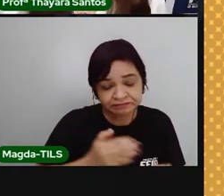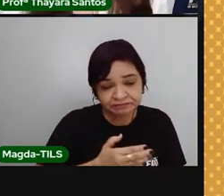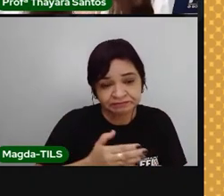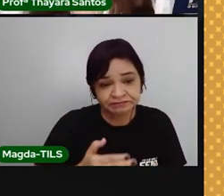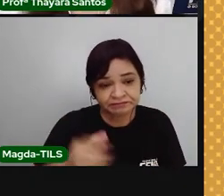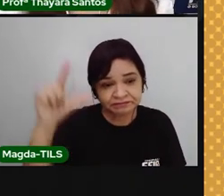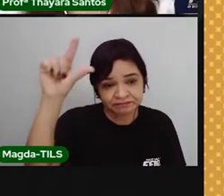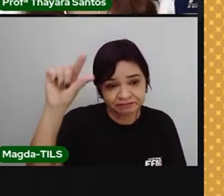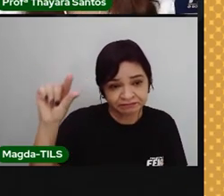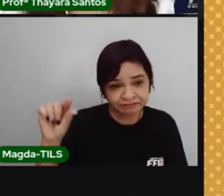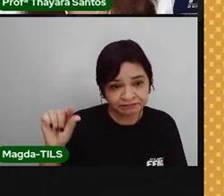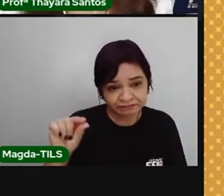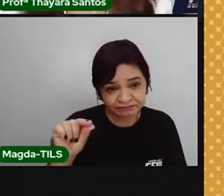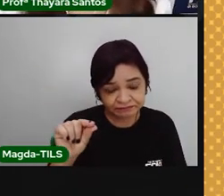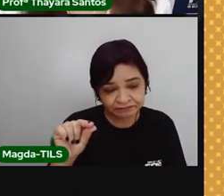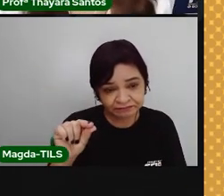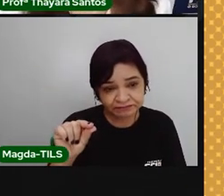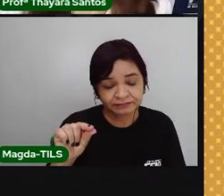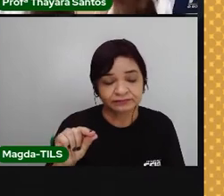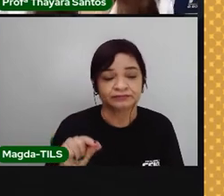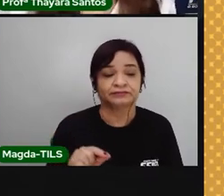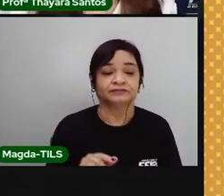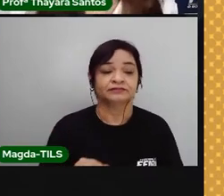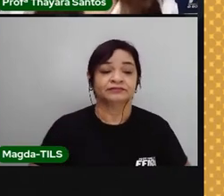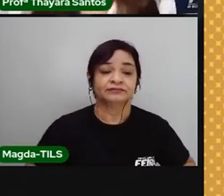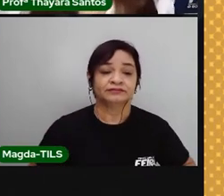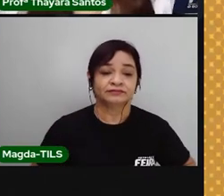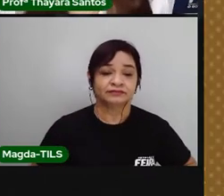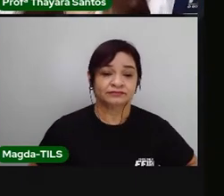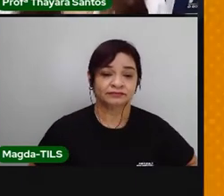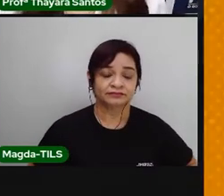fragmento rochoso que se desprendeu da Terra.